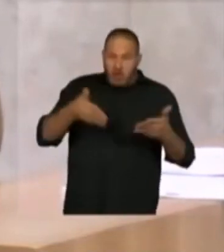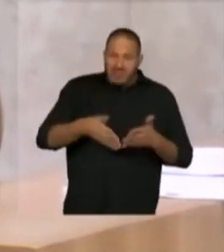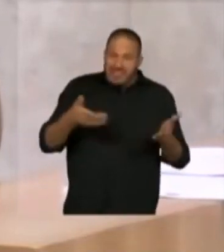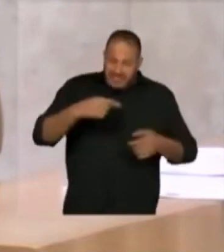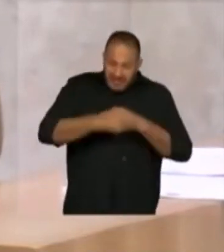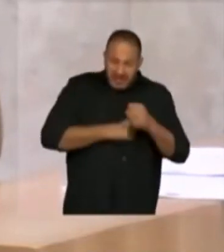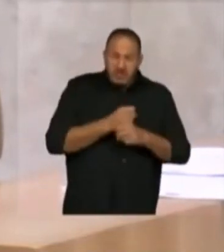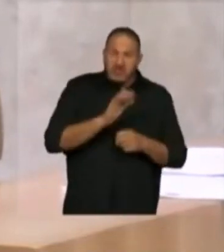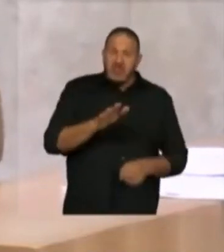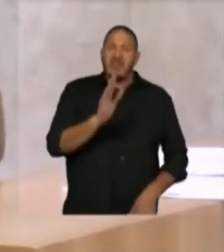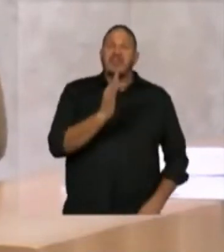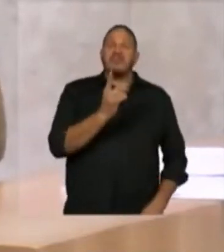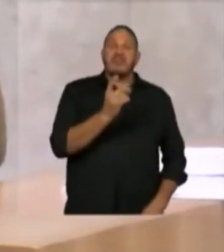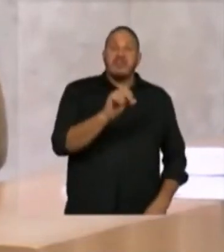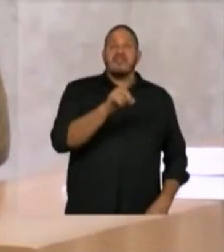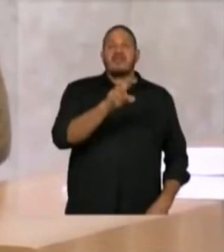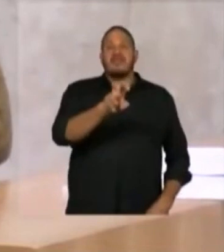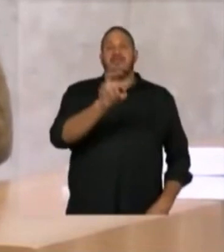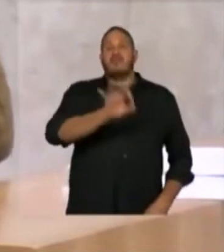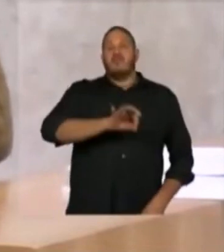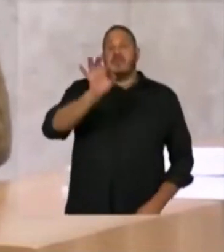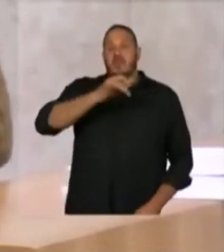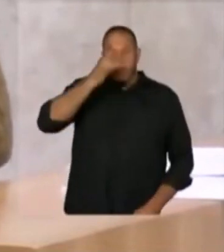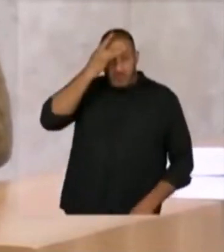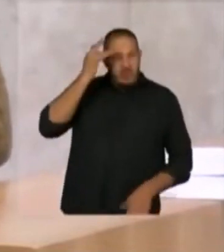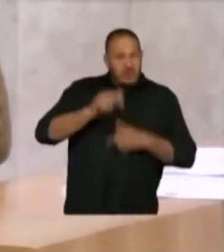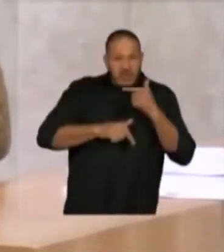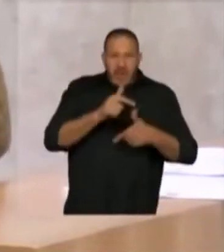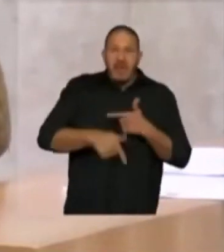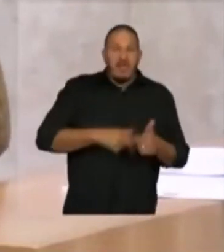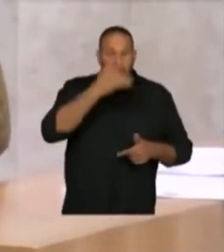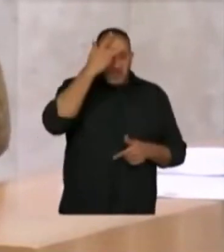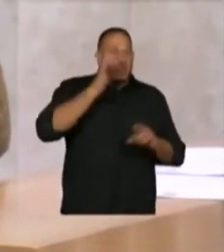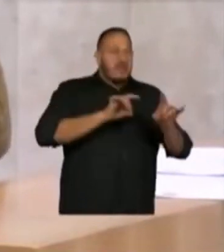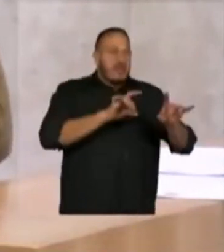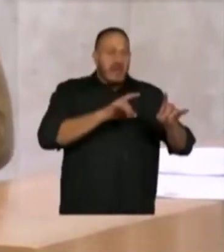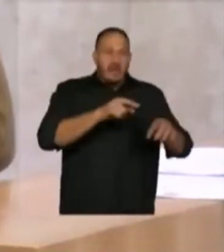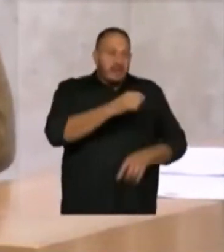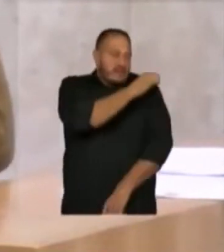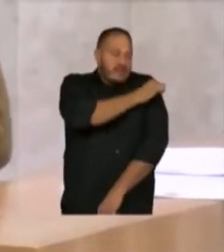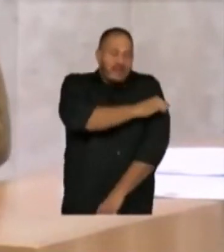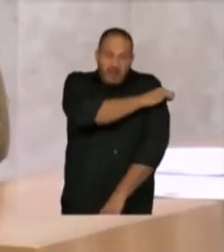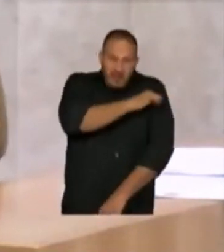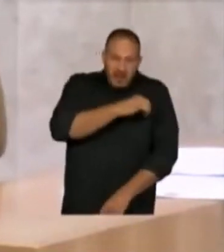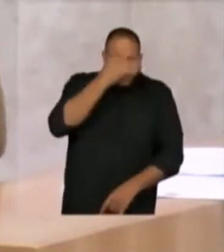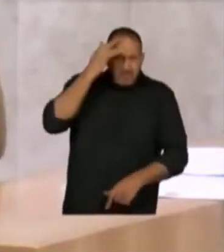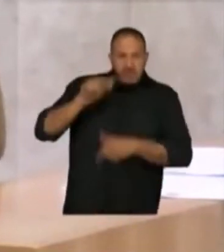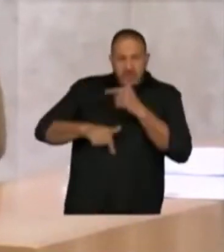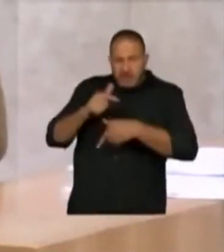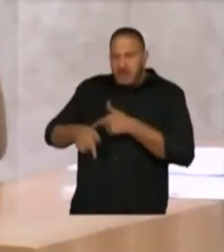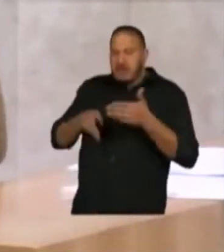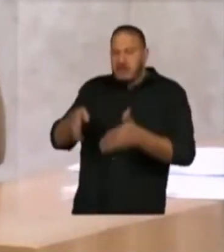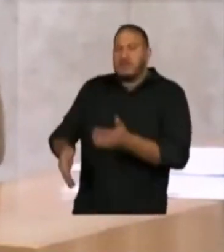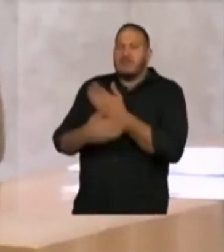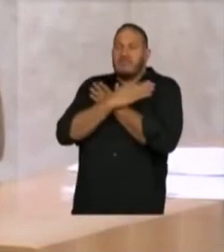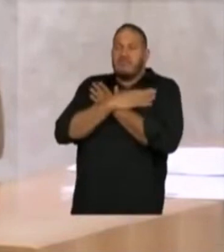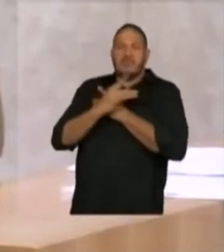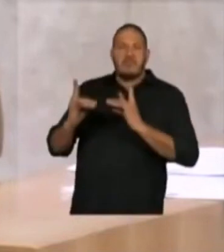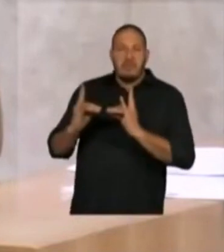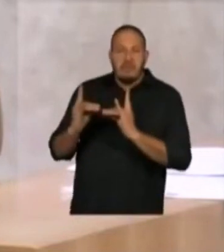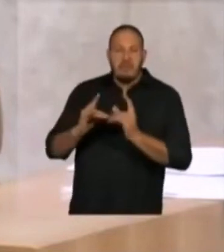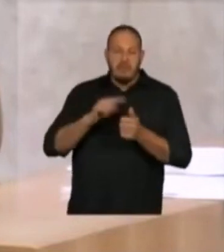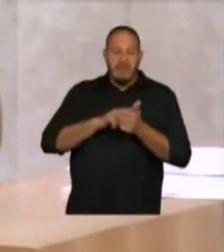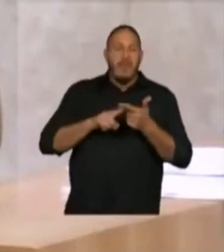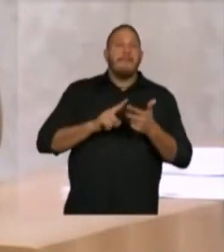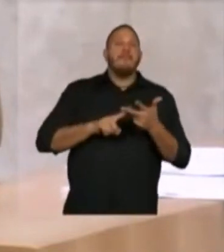% para os servidores que estão na base, para o técnico e para a técnica de enfermagem, para o trabalhador de serviço funerário, para o professor e para a